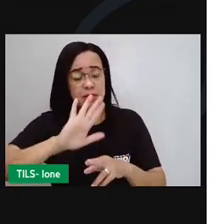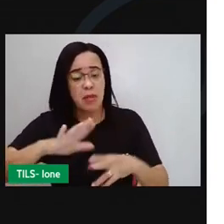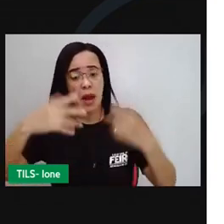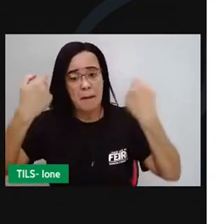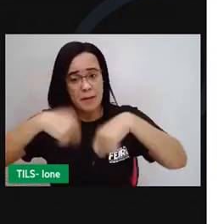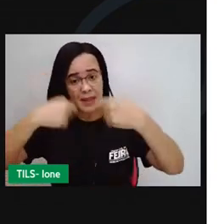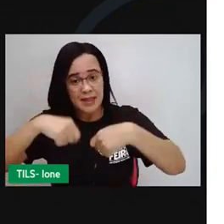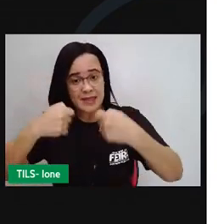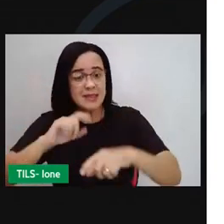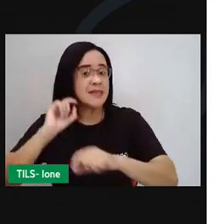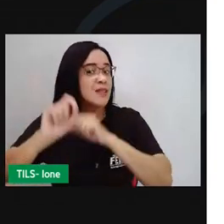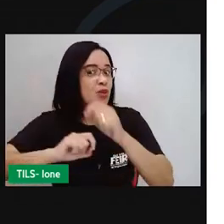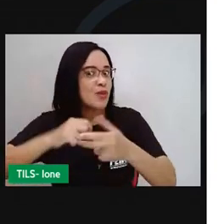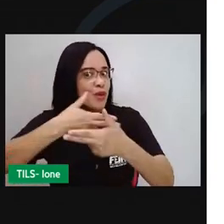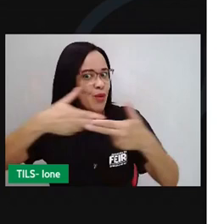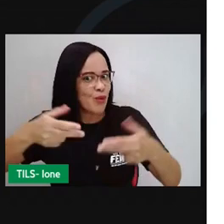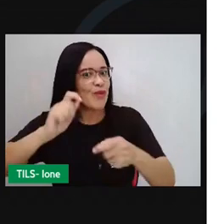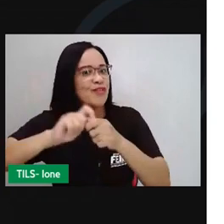executada.